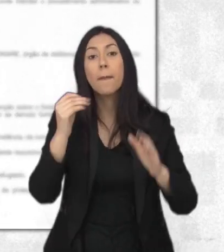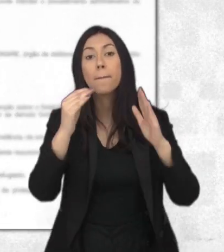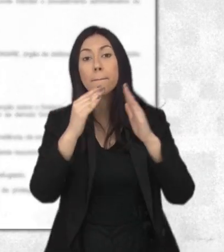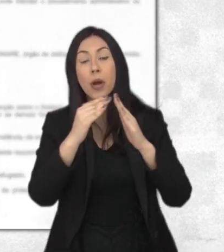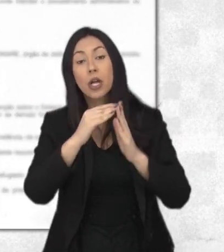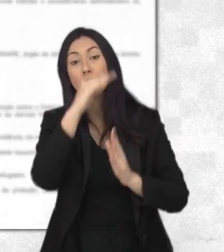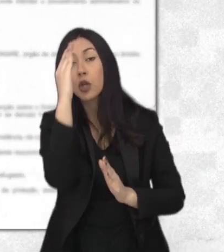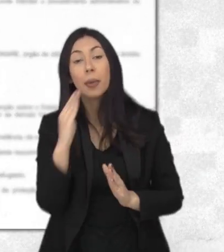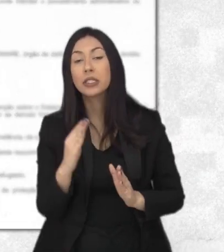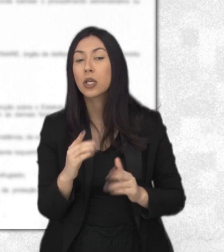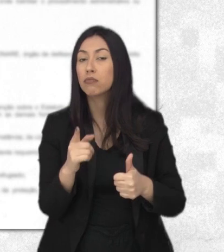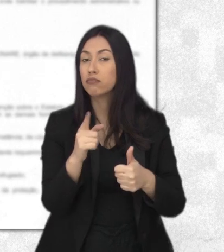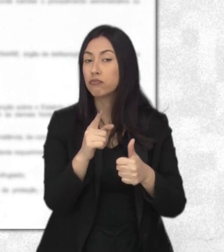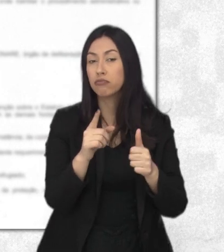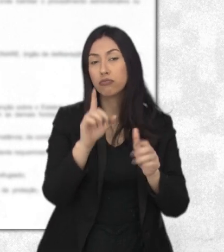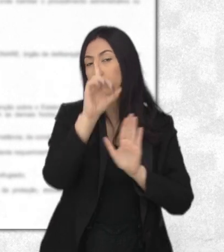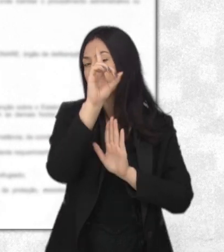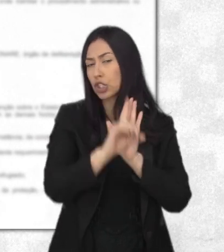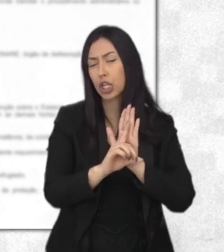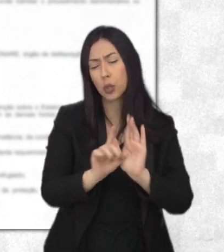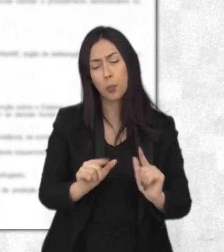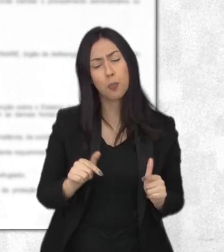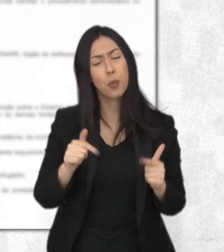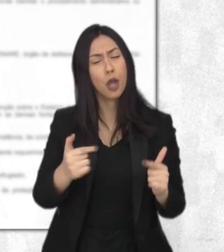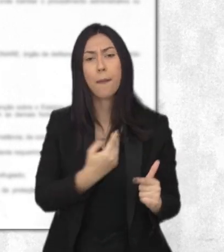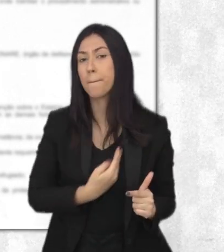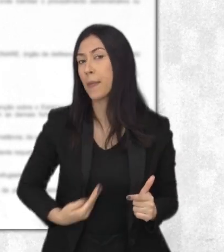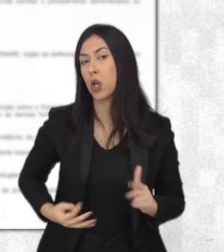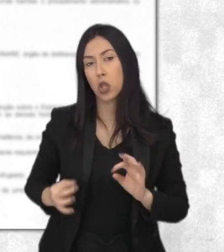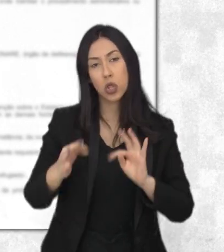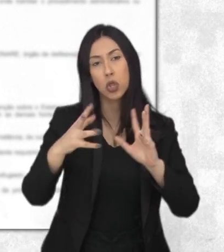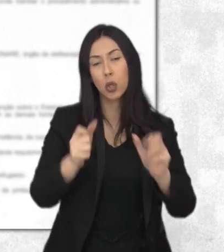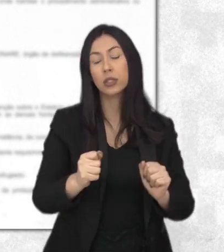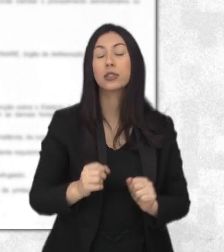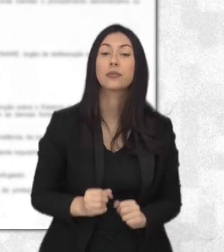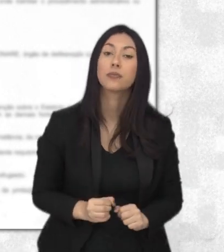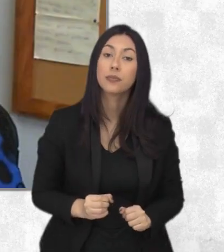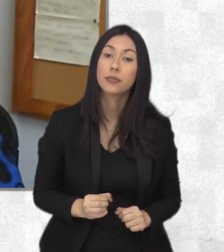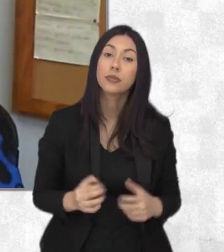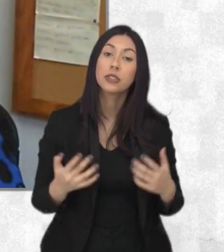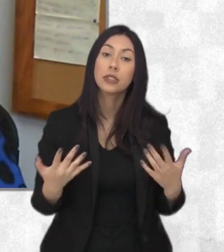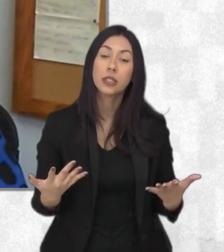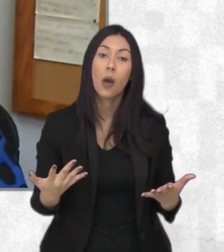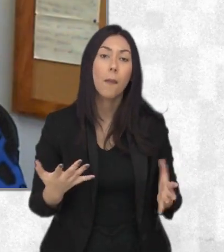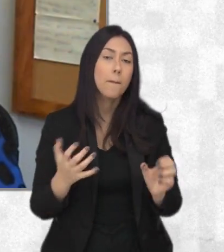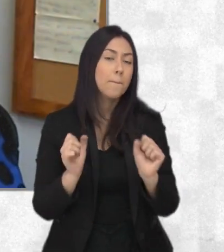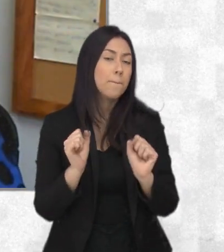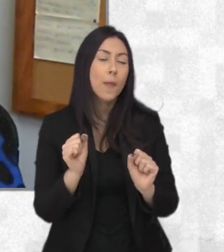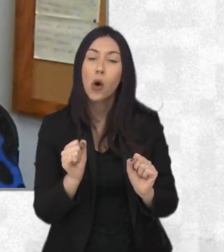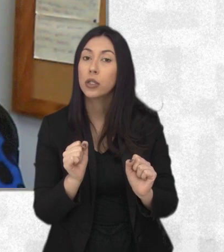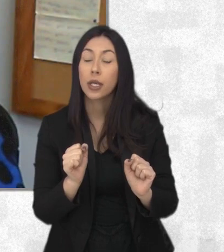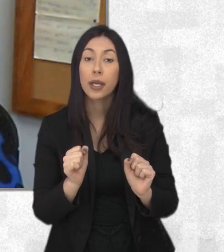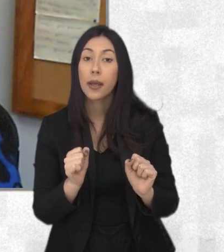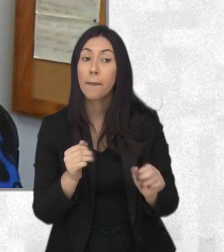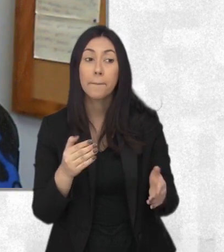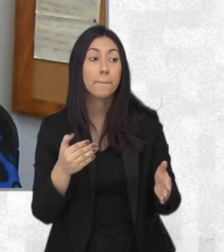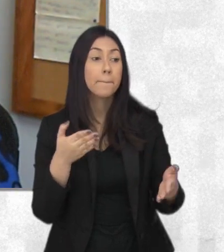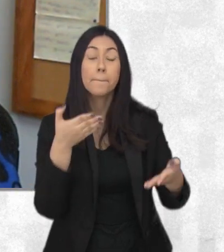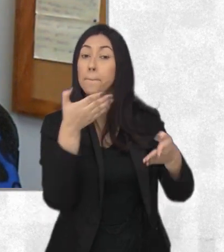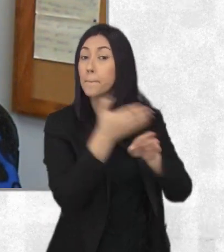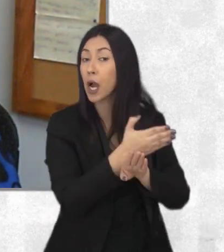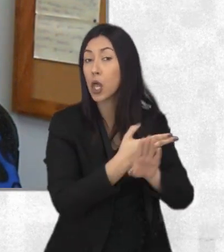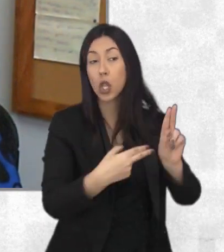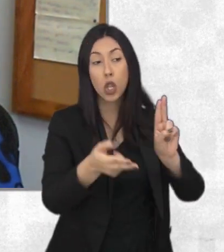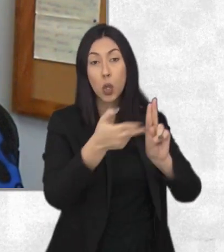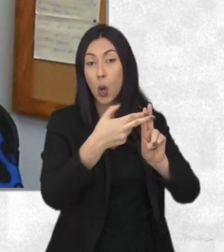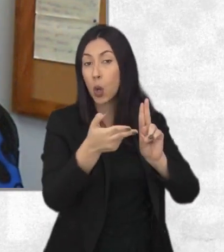proteção do Estado brasileiro acesso a todas as políticas públicas. Então eles podem aderir